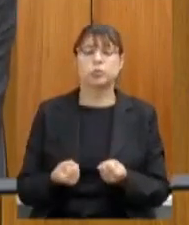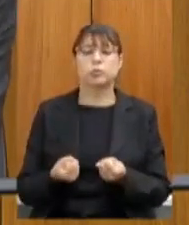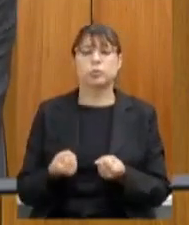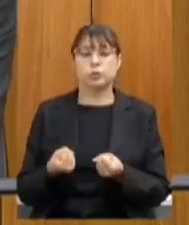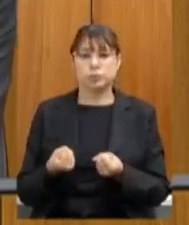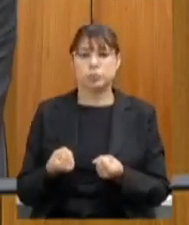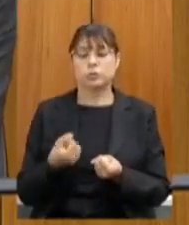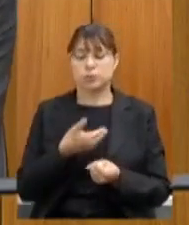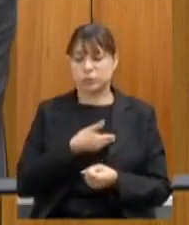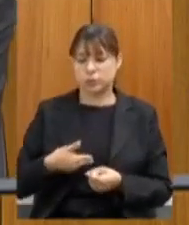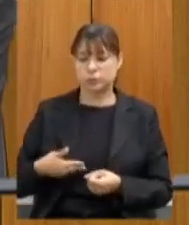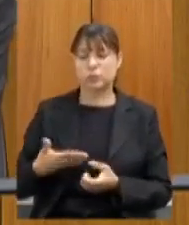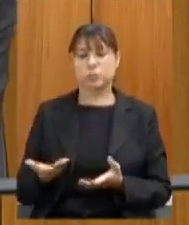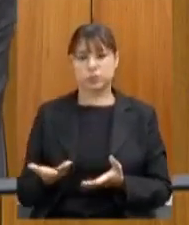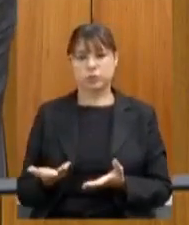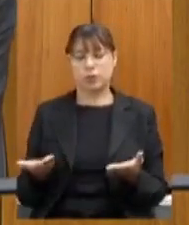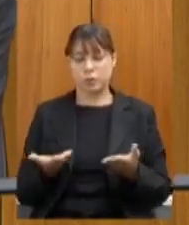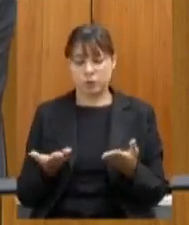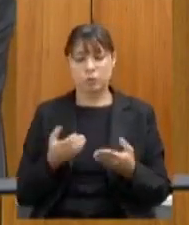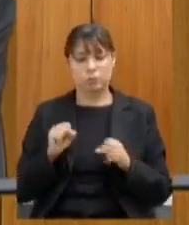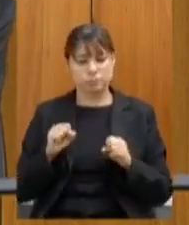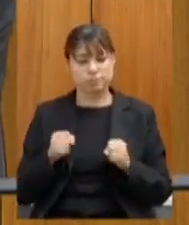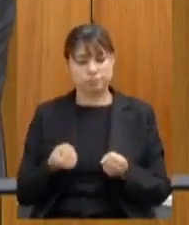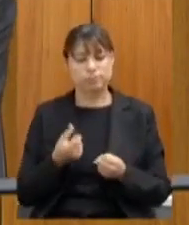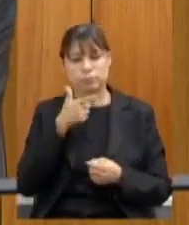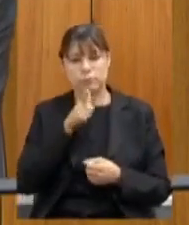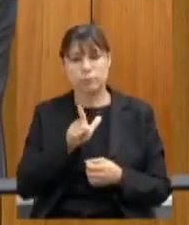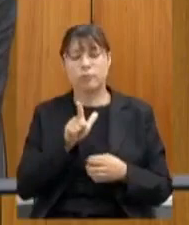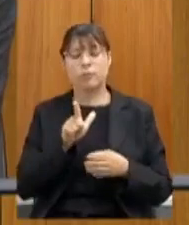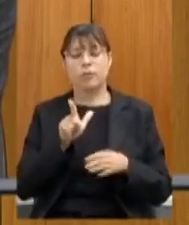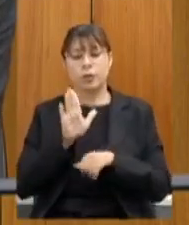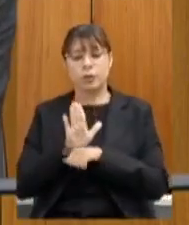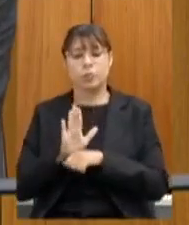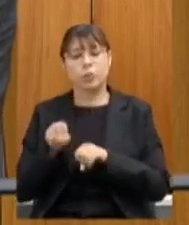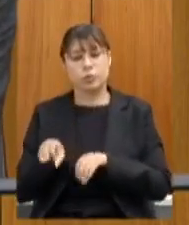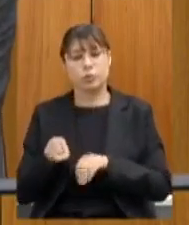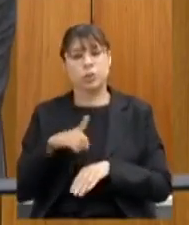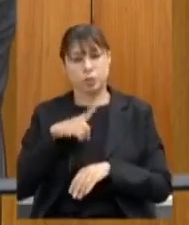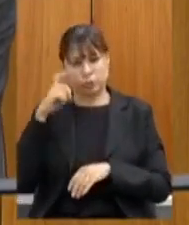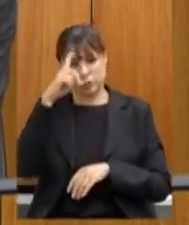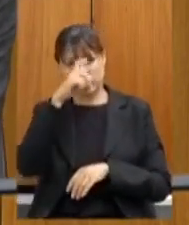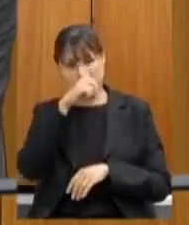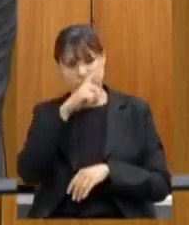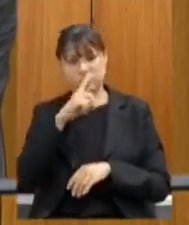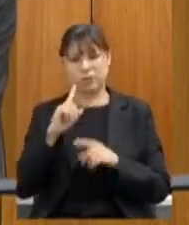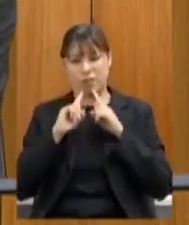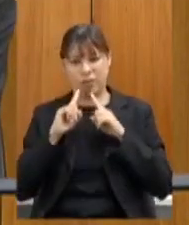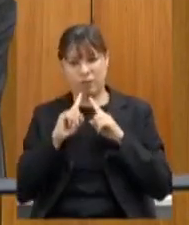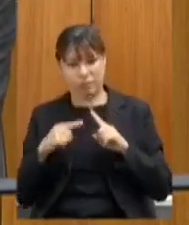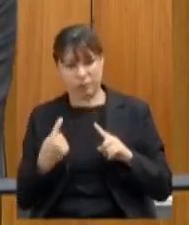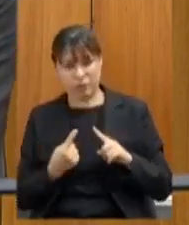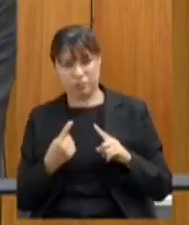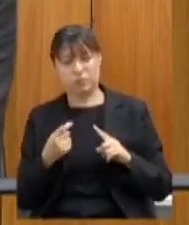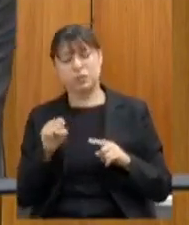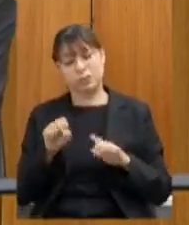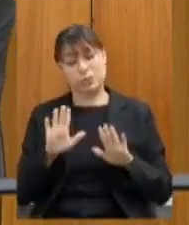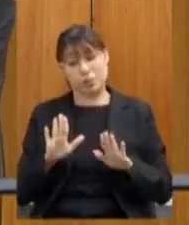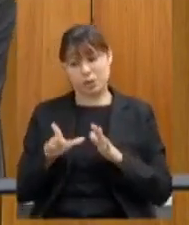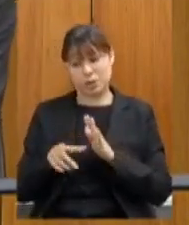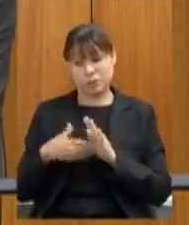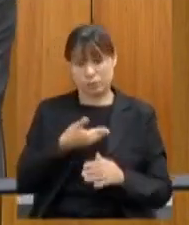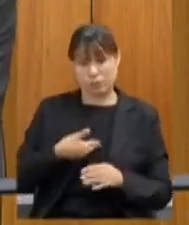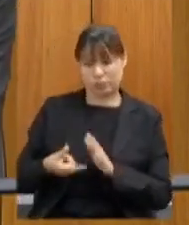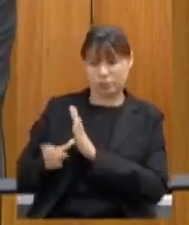esforço que o governo vem fazendo para atender a educação então dificuldades tem crítica nós vamos ter mas o governo passado